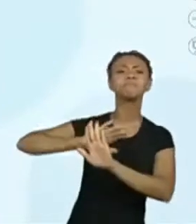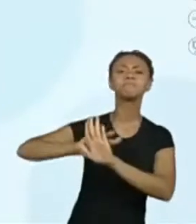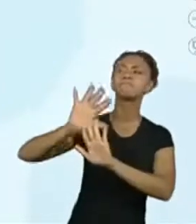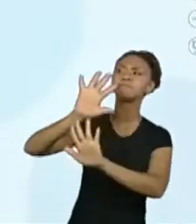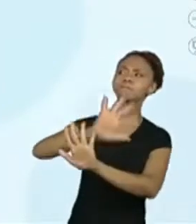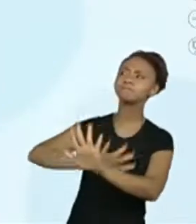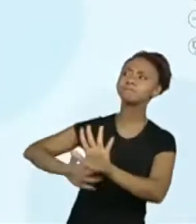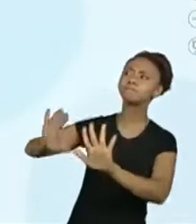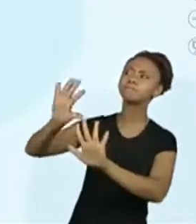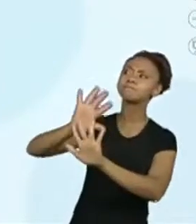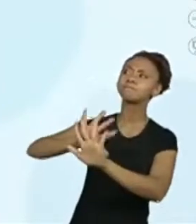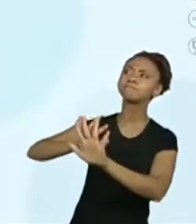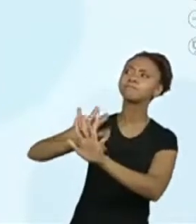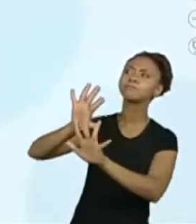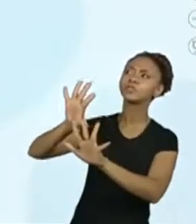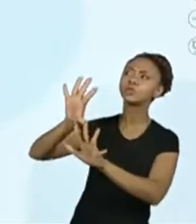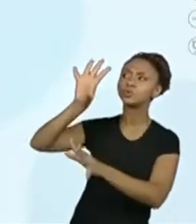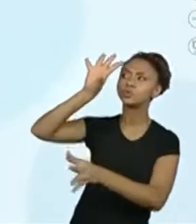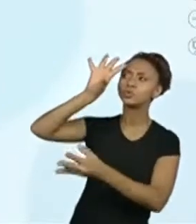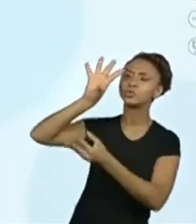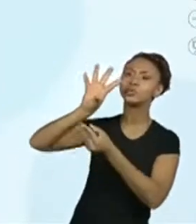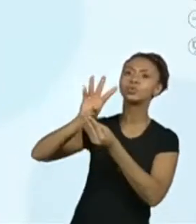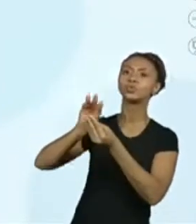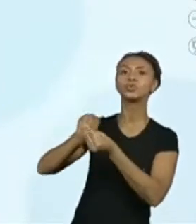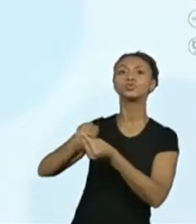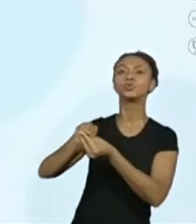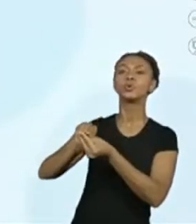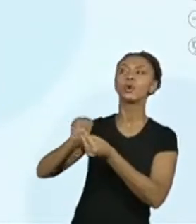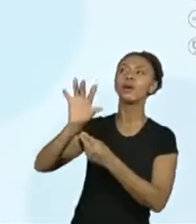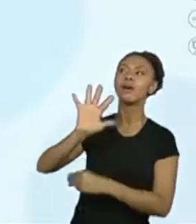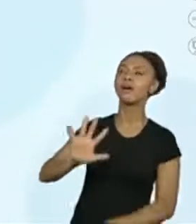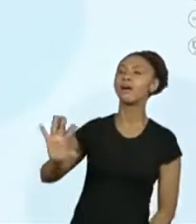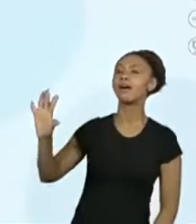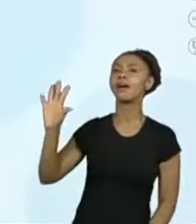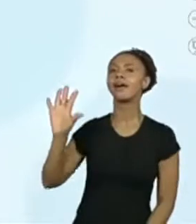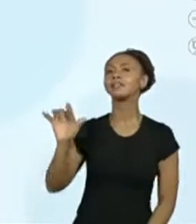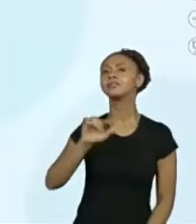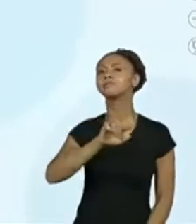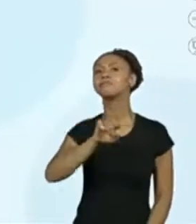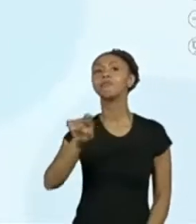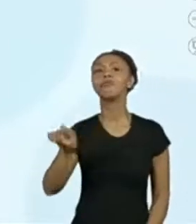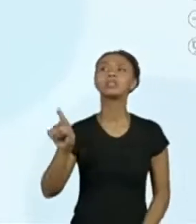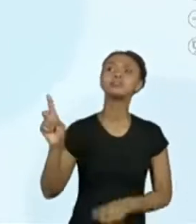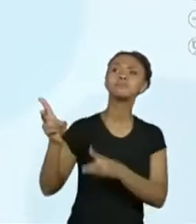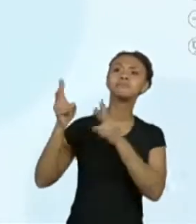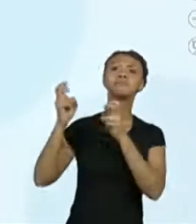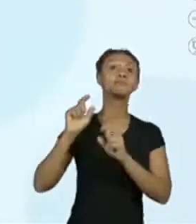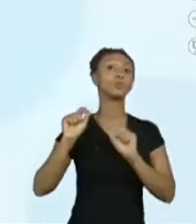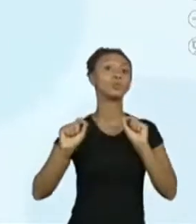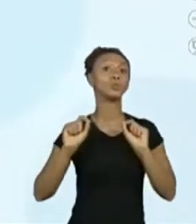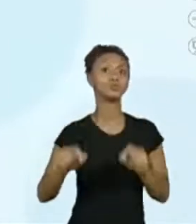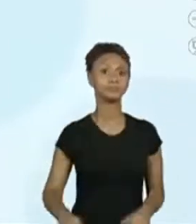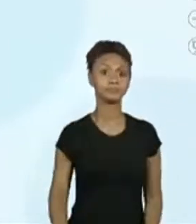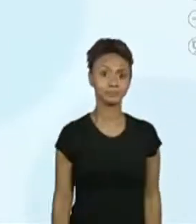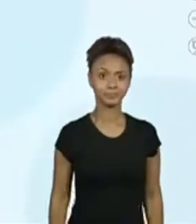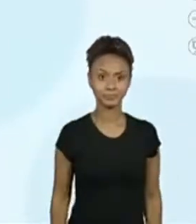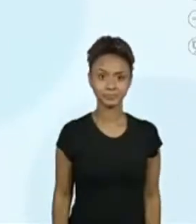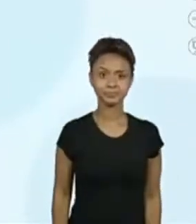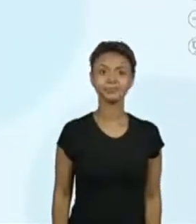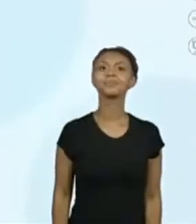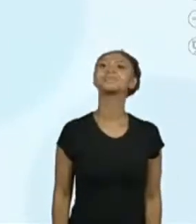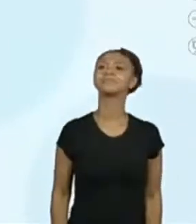vocês já tiram dessa poesia que vocês estão vendo? Ó,